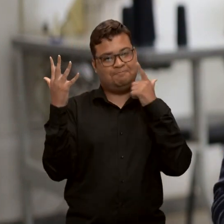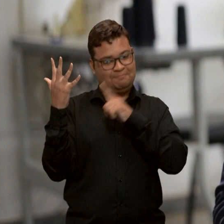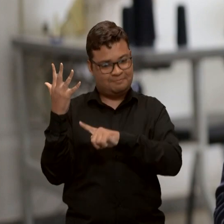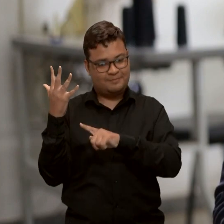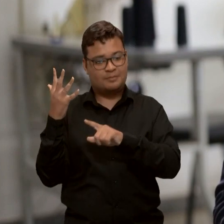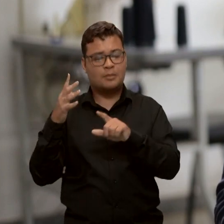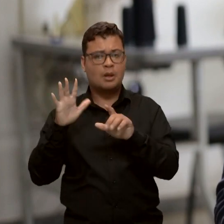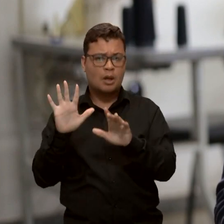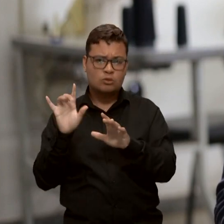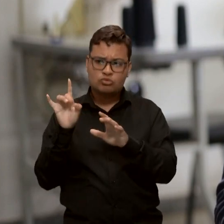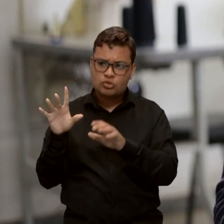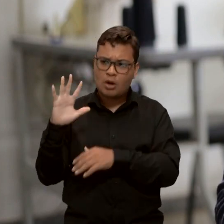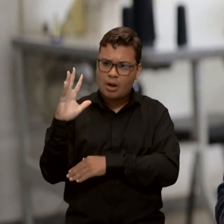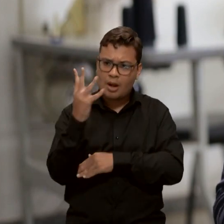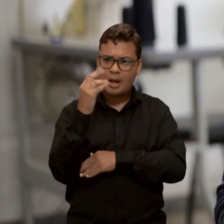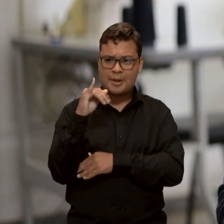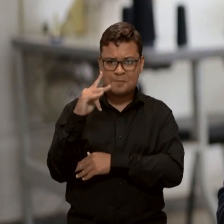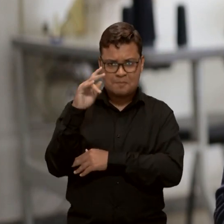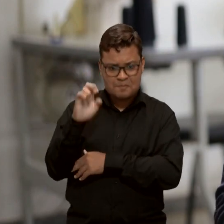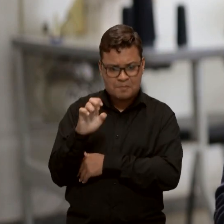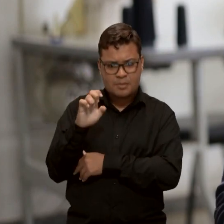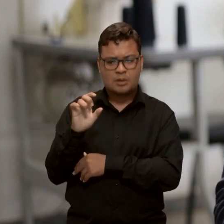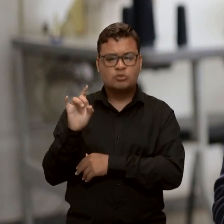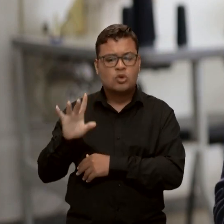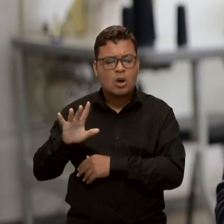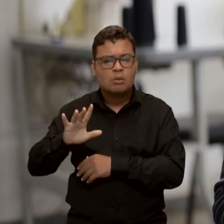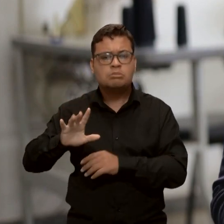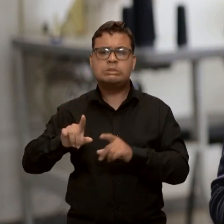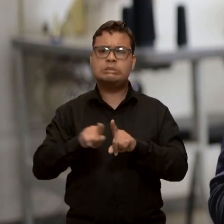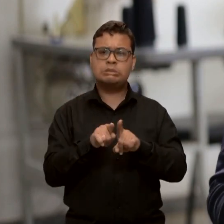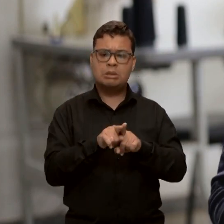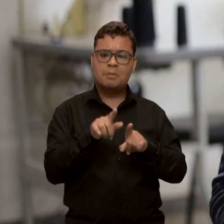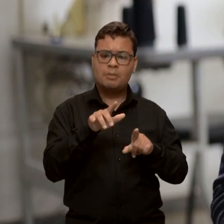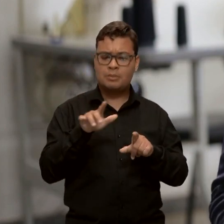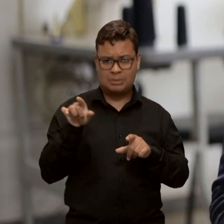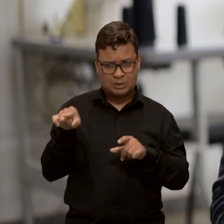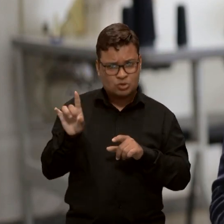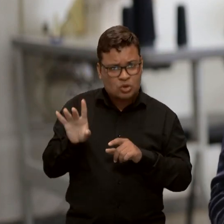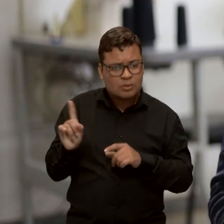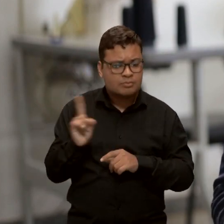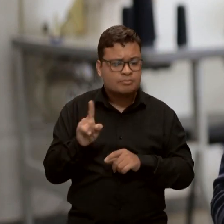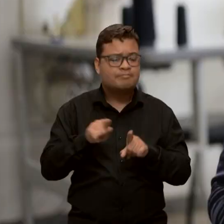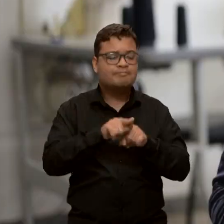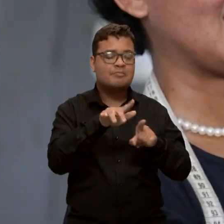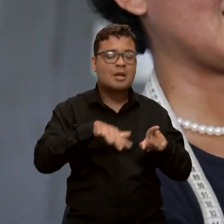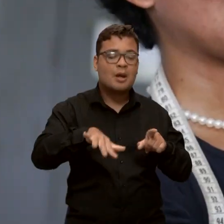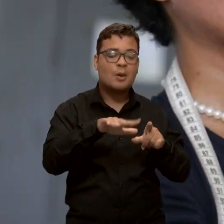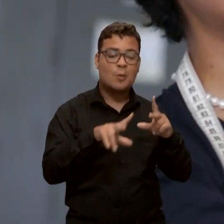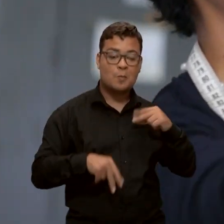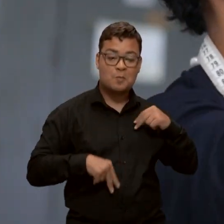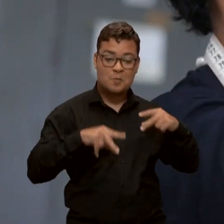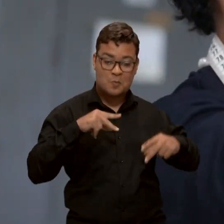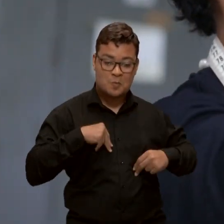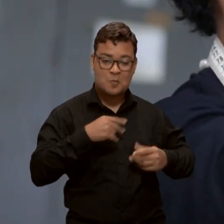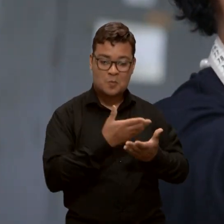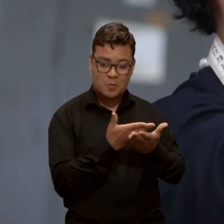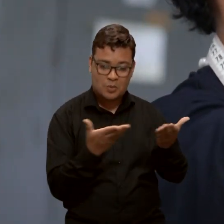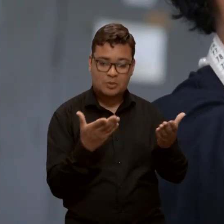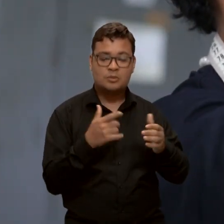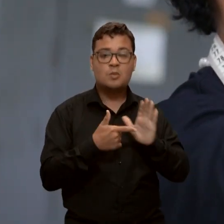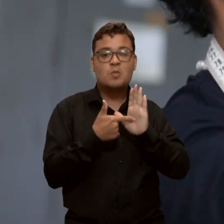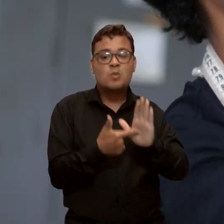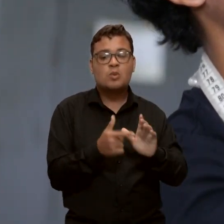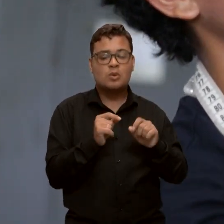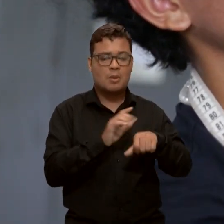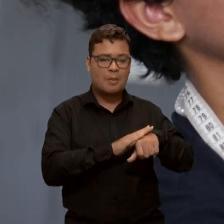questão da planta em si, mas o cenário da moda mesmo. Nós queríamos passar a mensagem de um momento que nós estávamos saindo, daquele momento